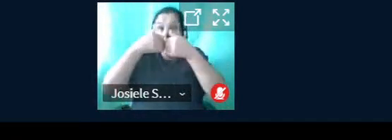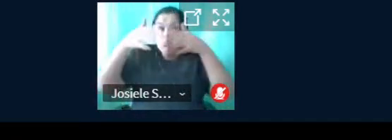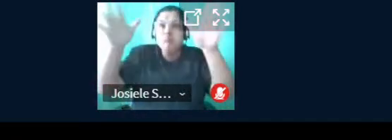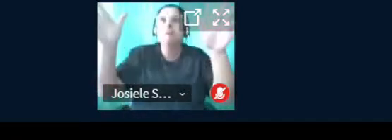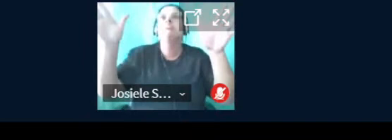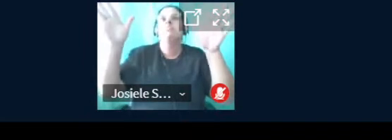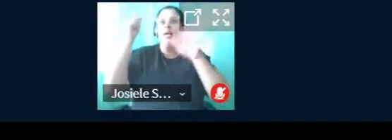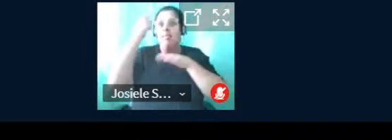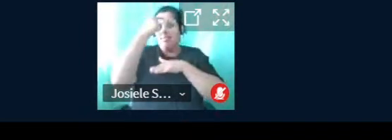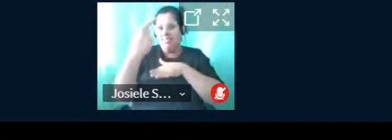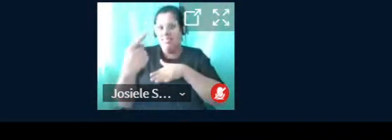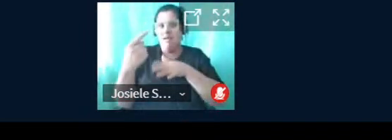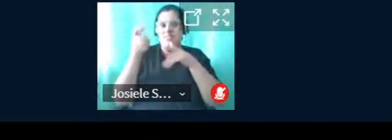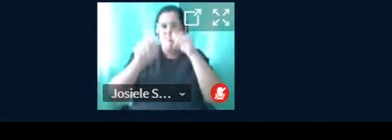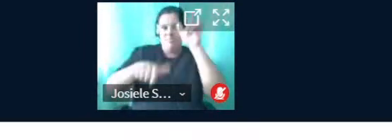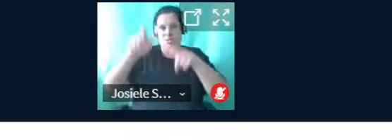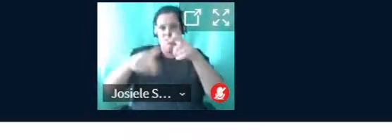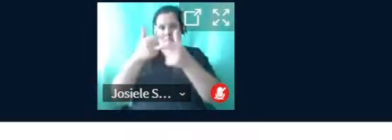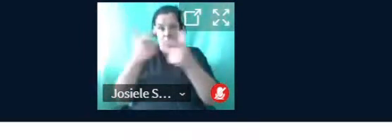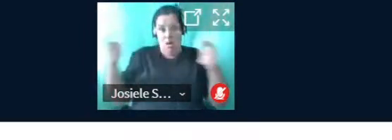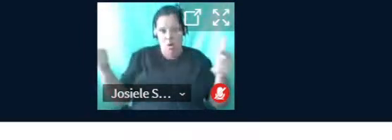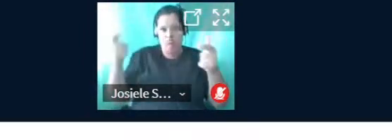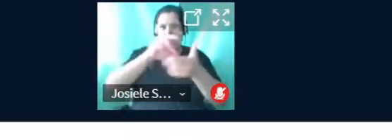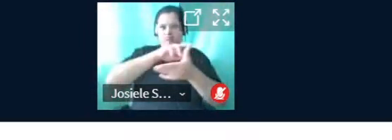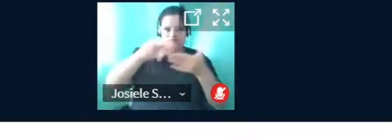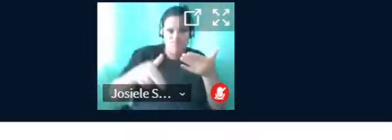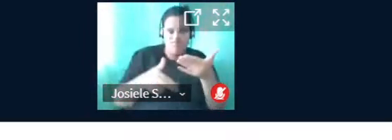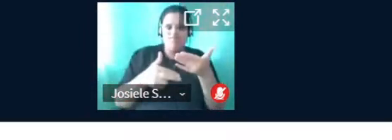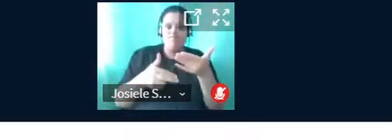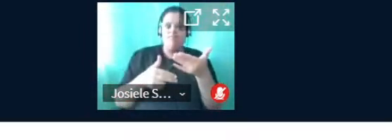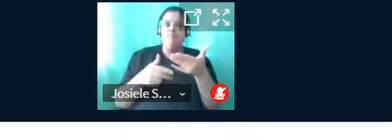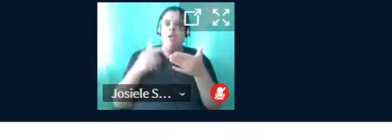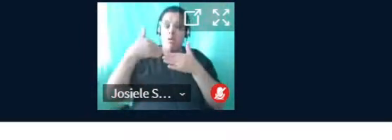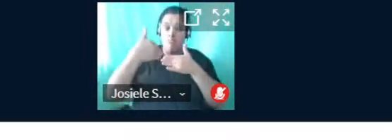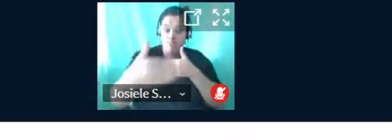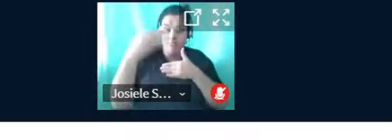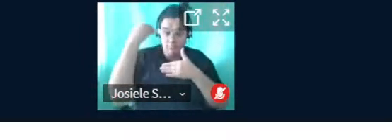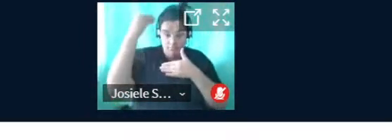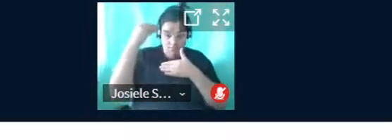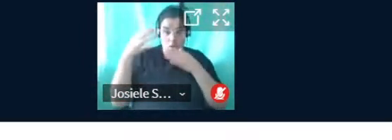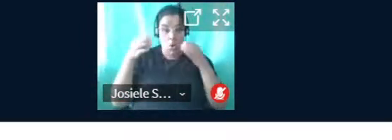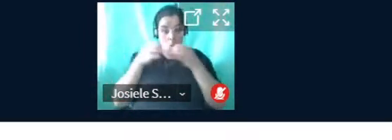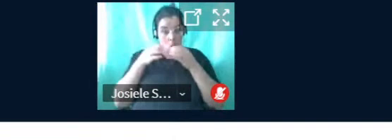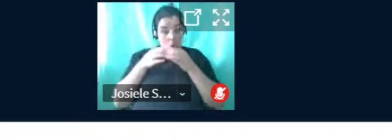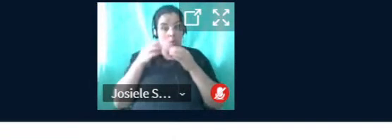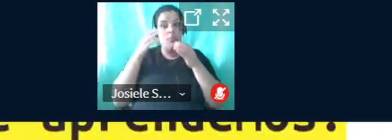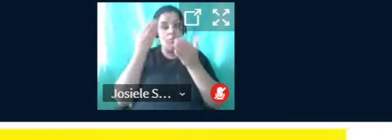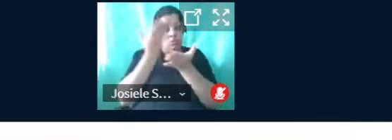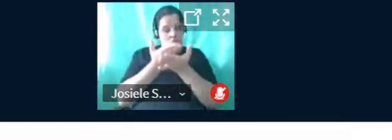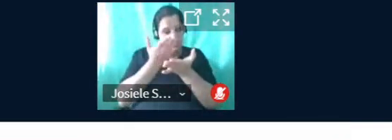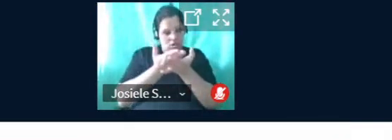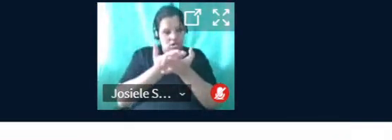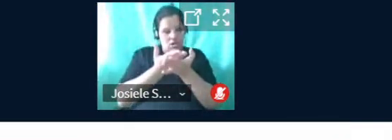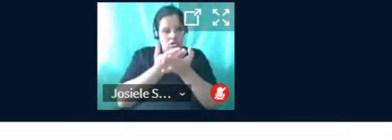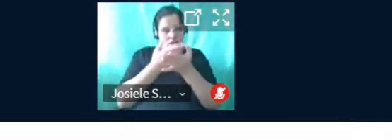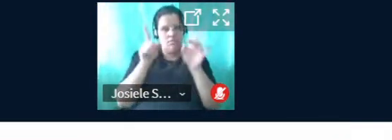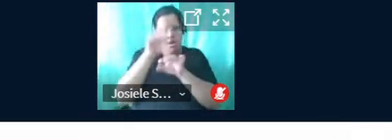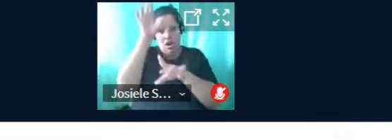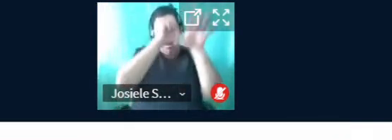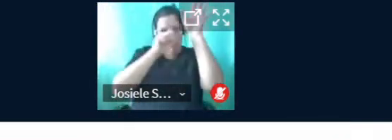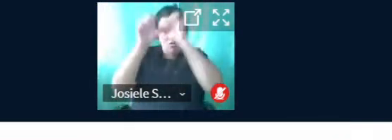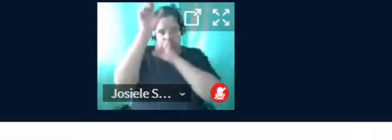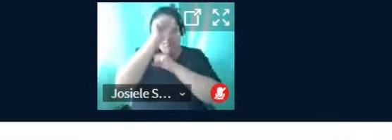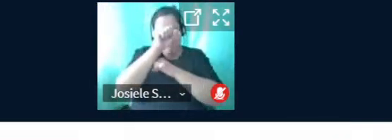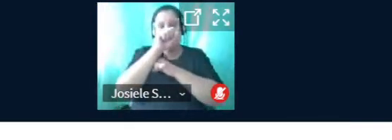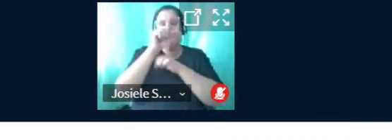vez maior e mais diversificado. A partir da experiência do grupo de estudos e de seus aprendizados sobre